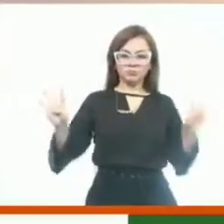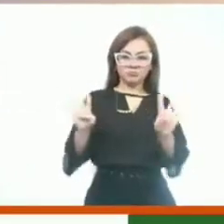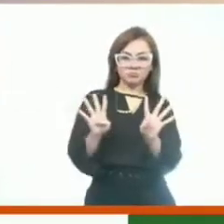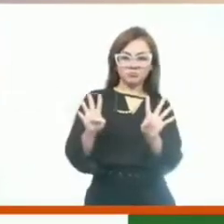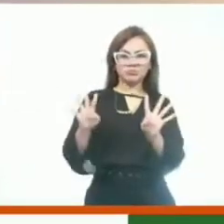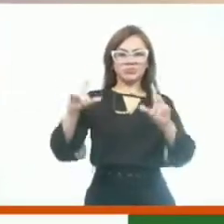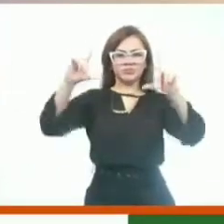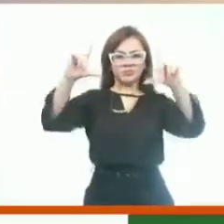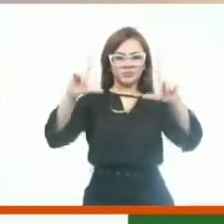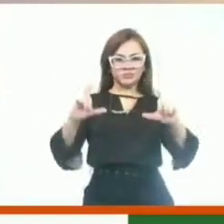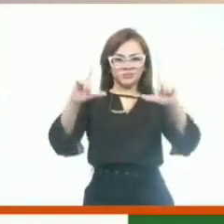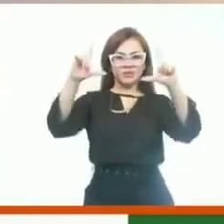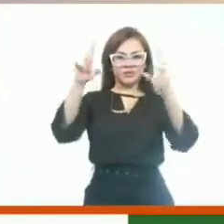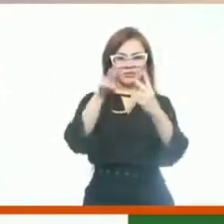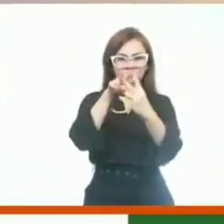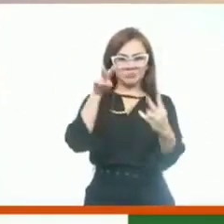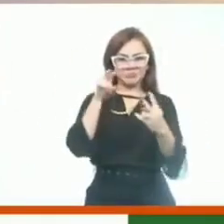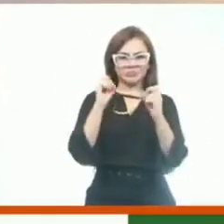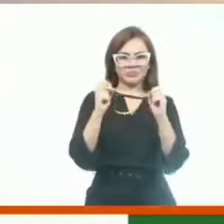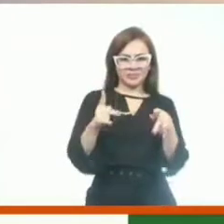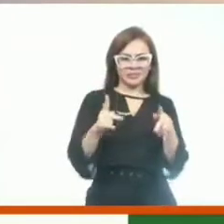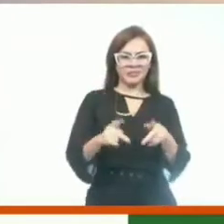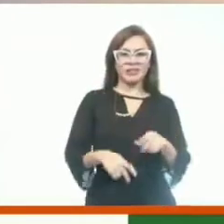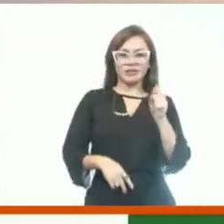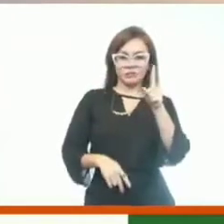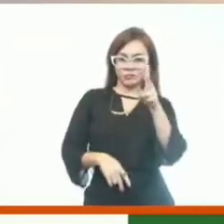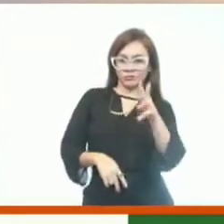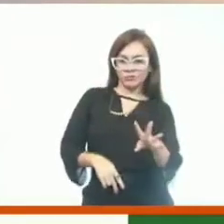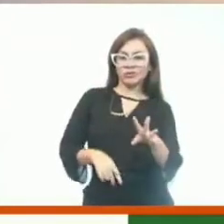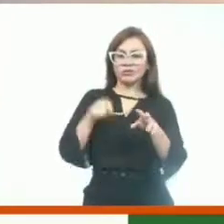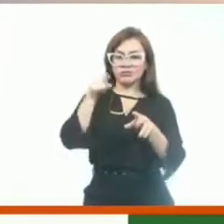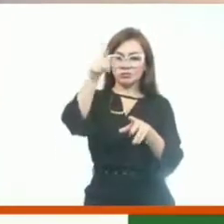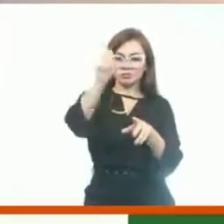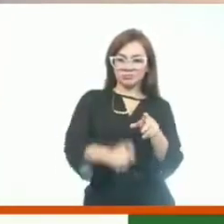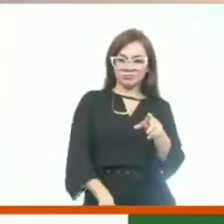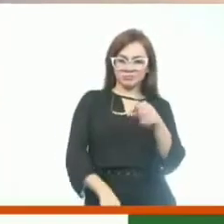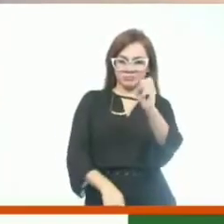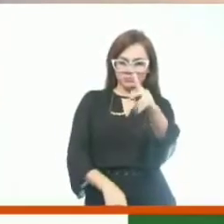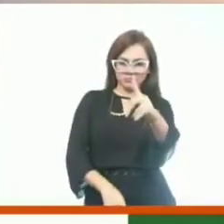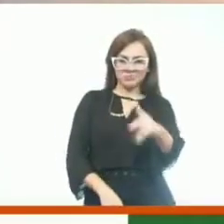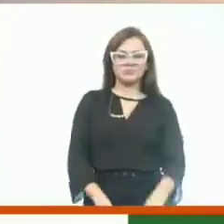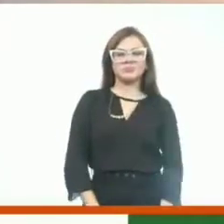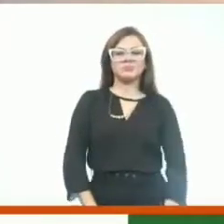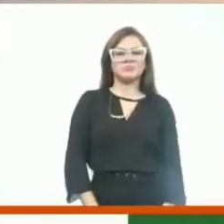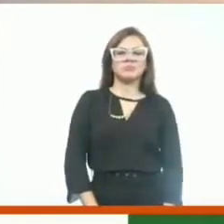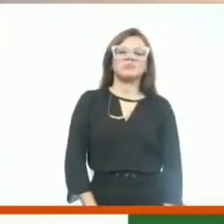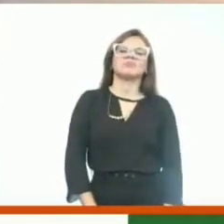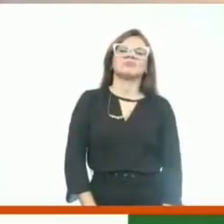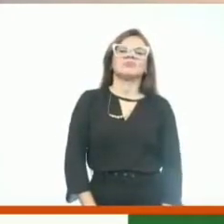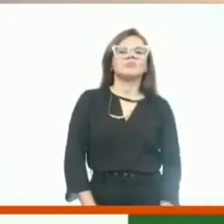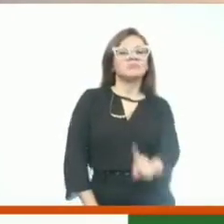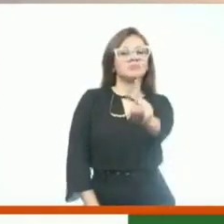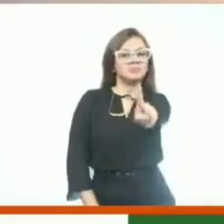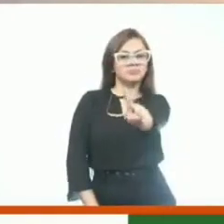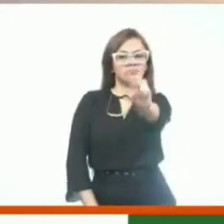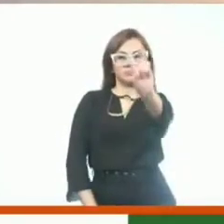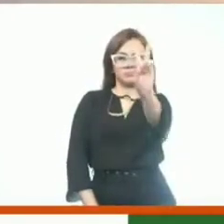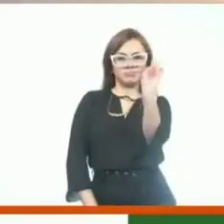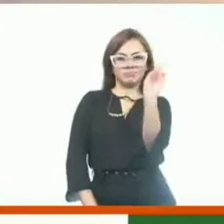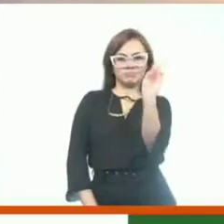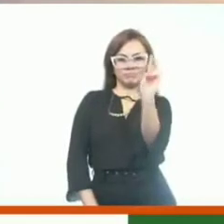fazer uma inauguração virtual aqui. Eu vou contar de até três, você baixa o pano aí, Alexandre. Um,